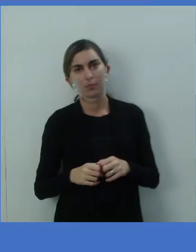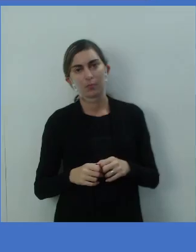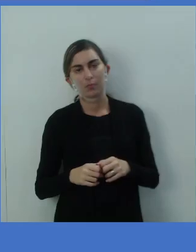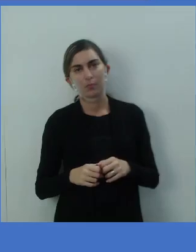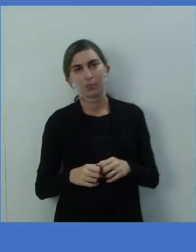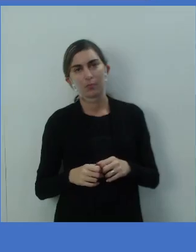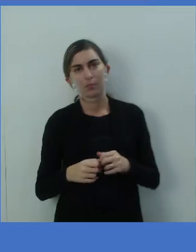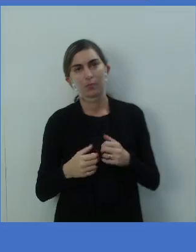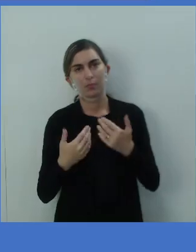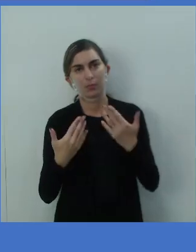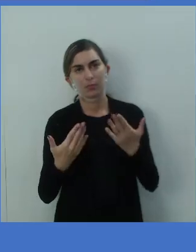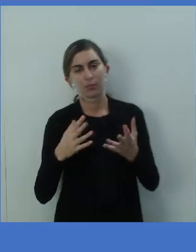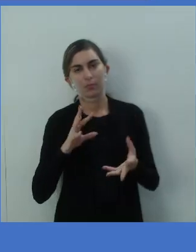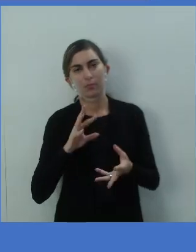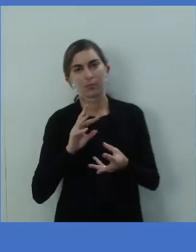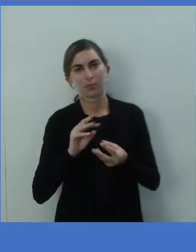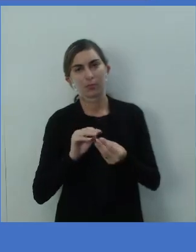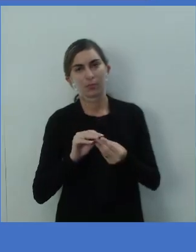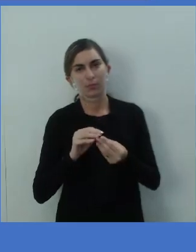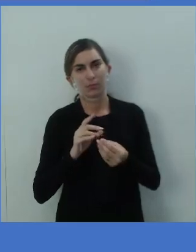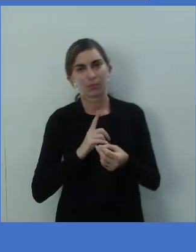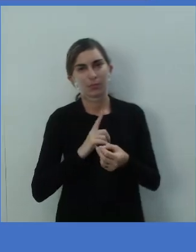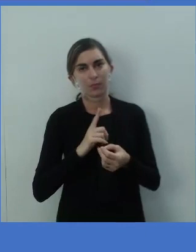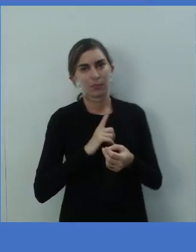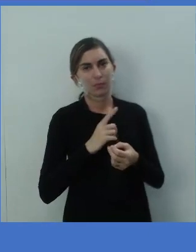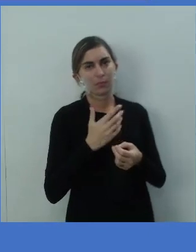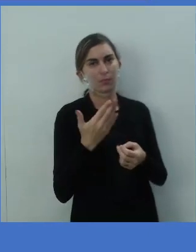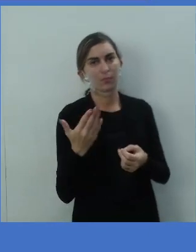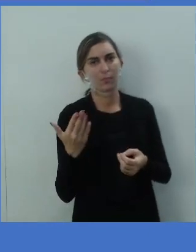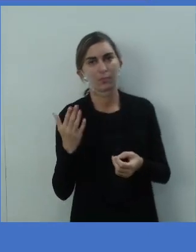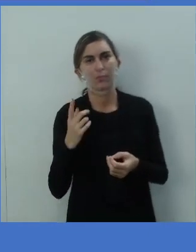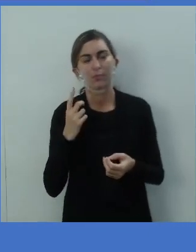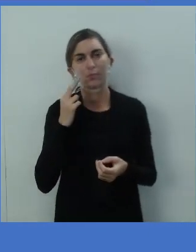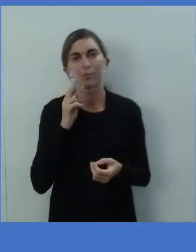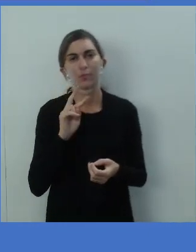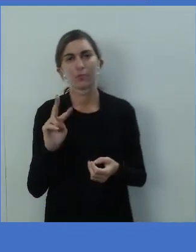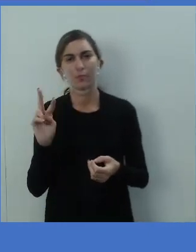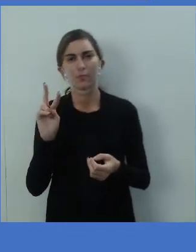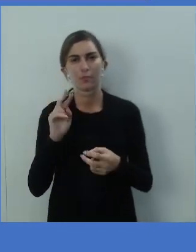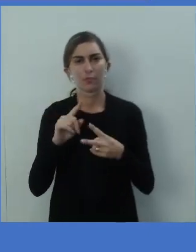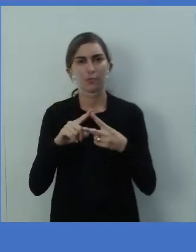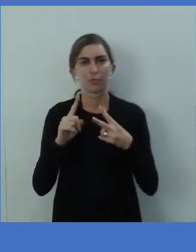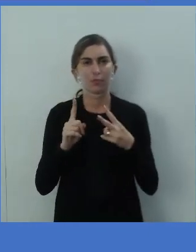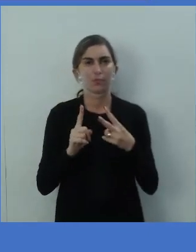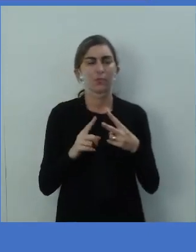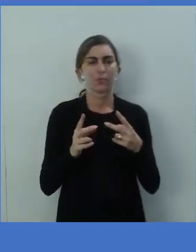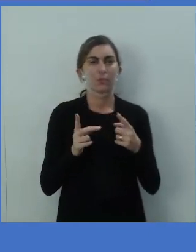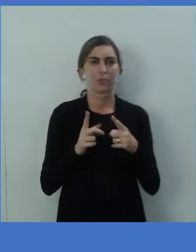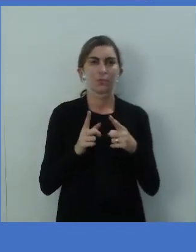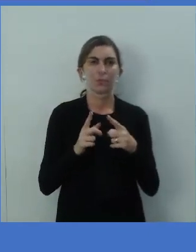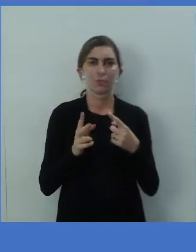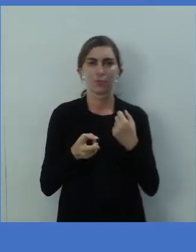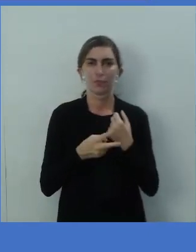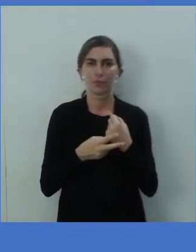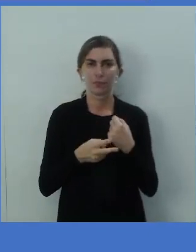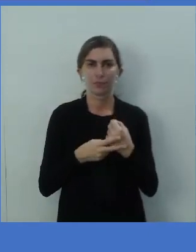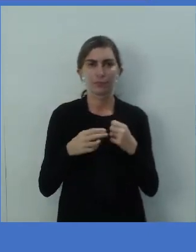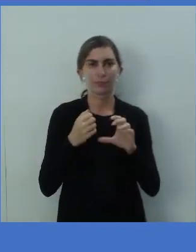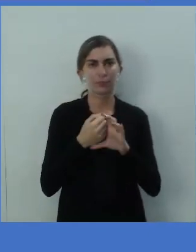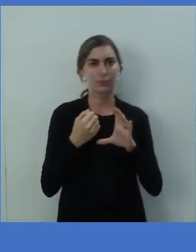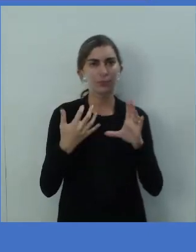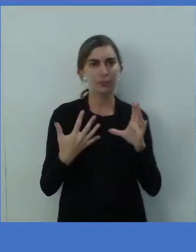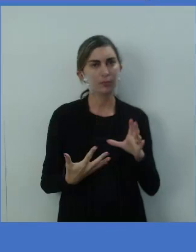Em resumo, a gente tem aí que nós vimos esses dois verbos modais com características